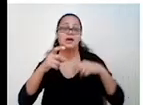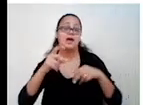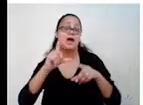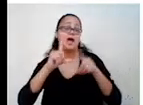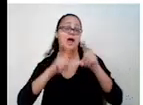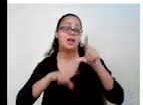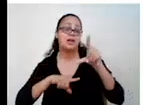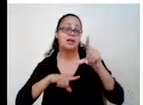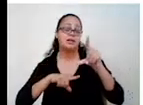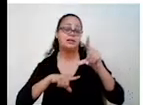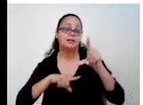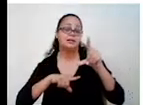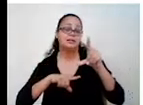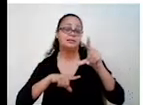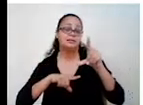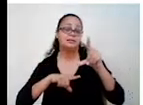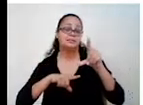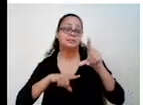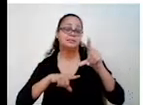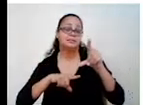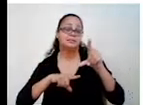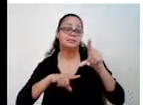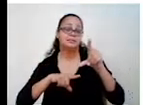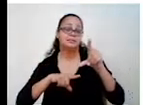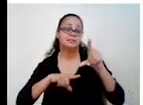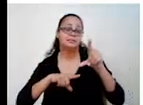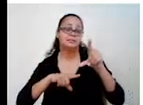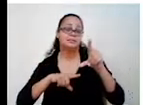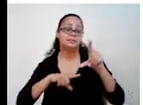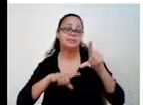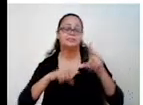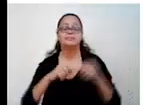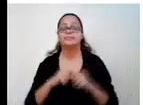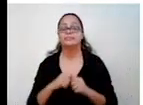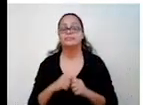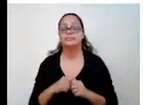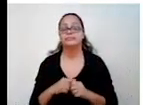letra que a gente quer descobrir. E tem o expoente 2 aqui.